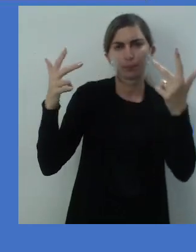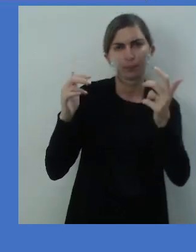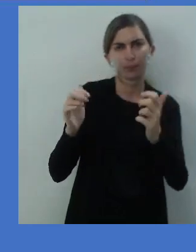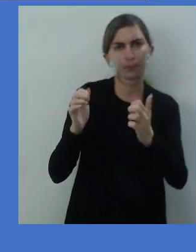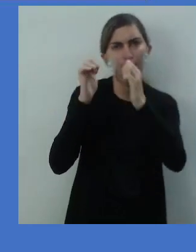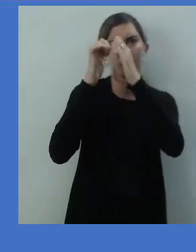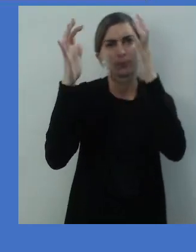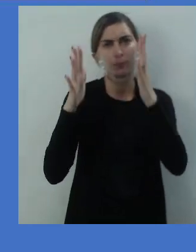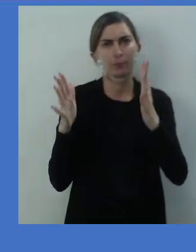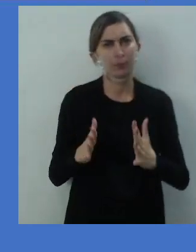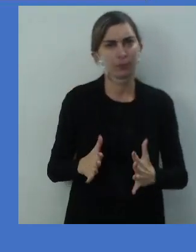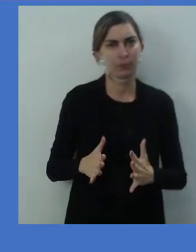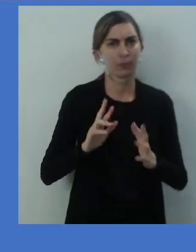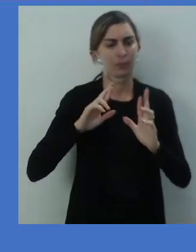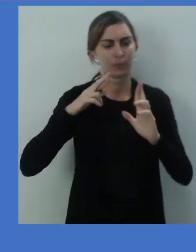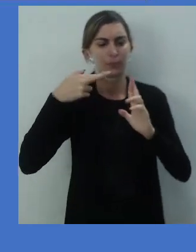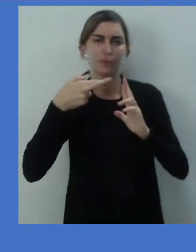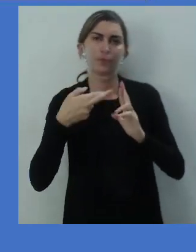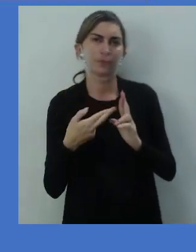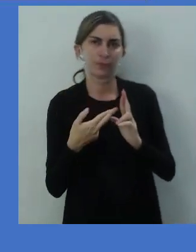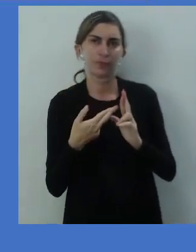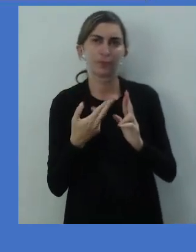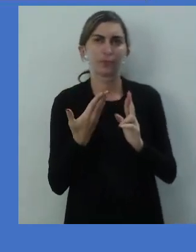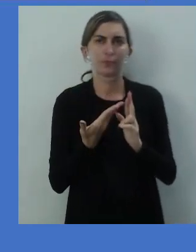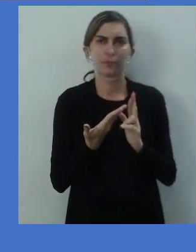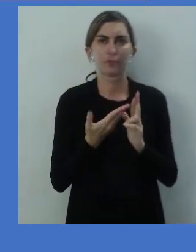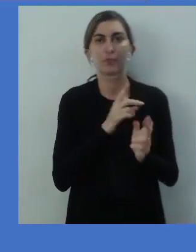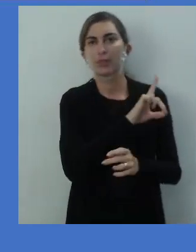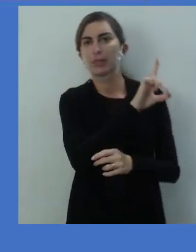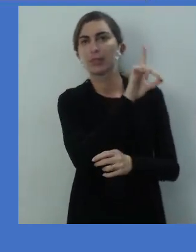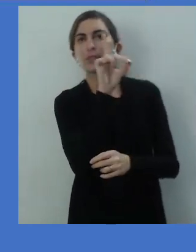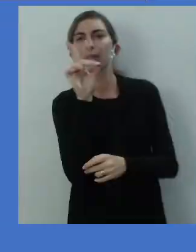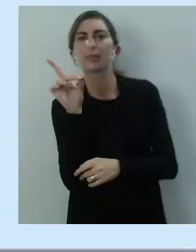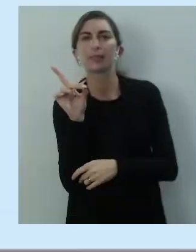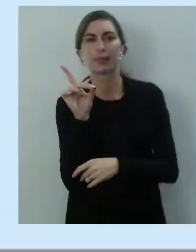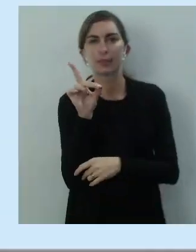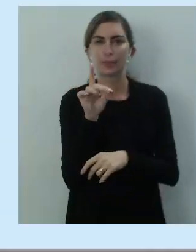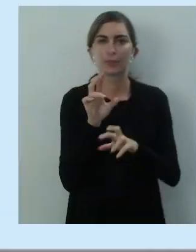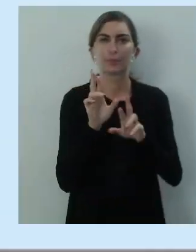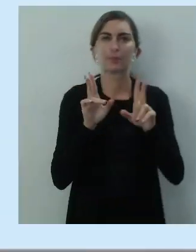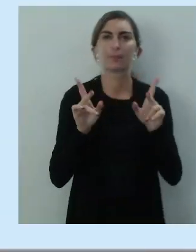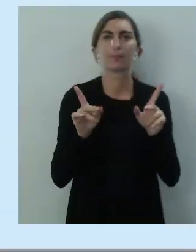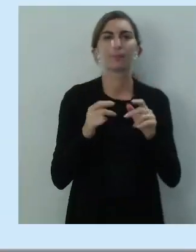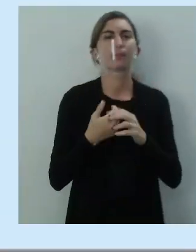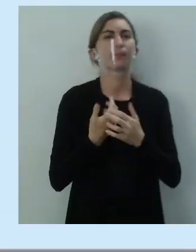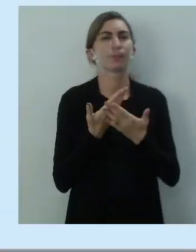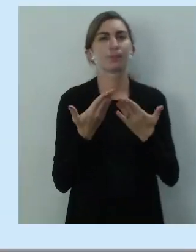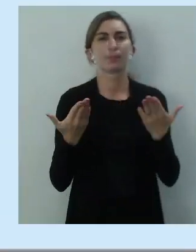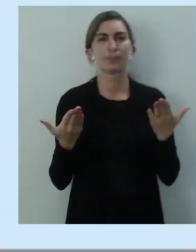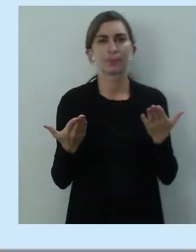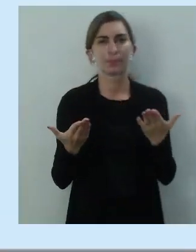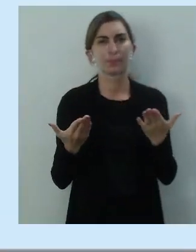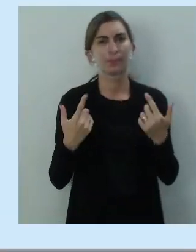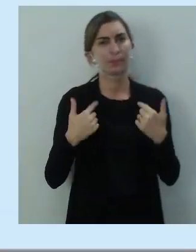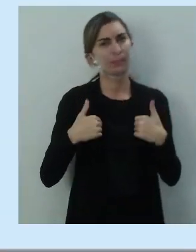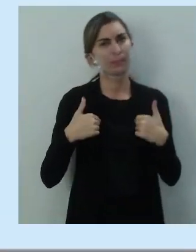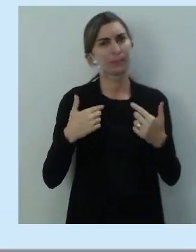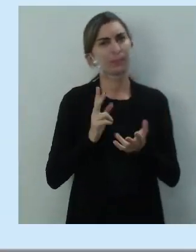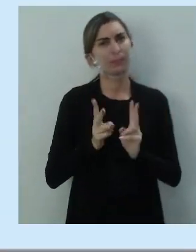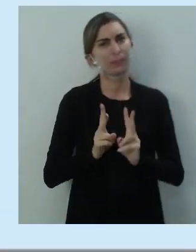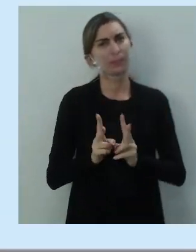referência a esse dia típico, né? Então, para a gente dar